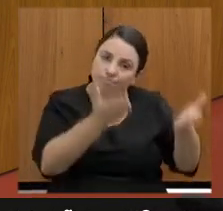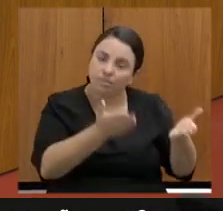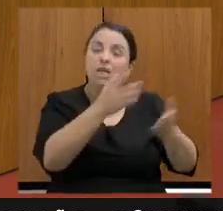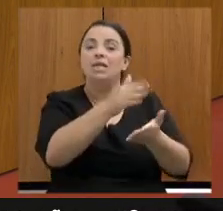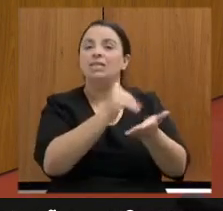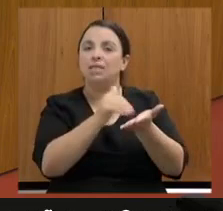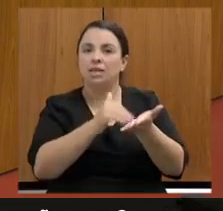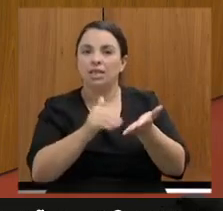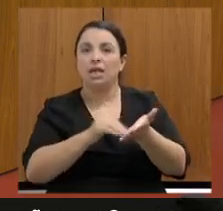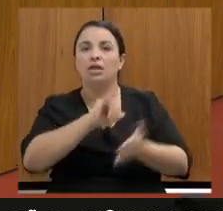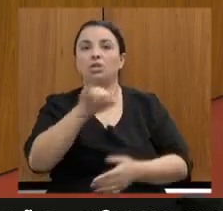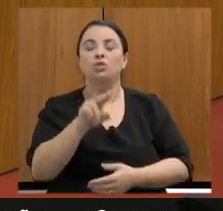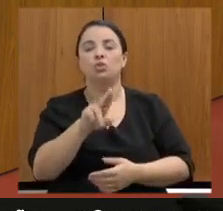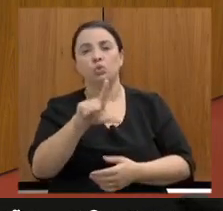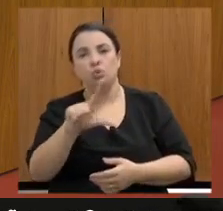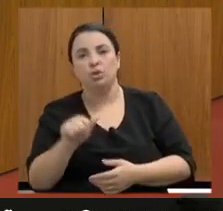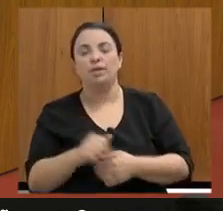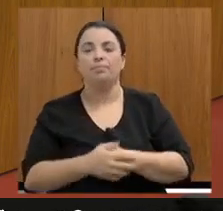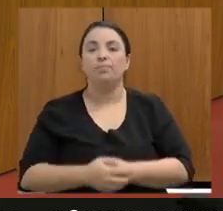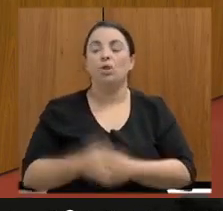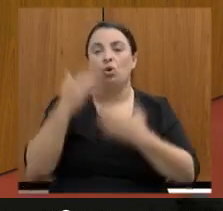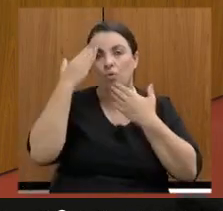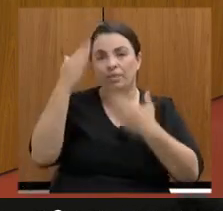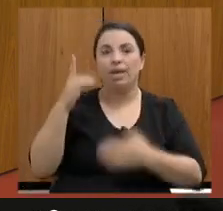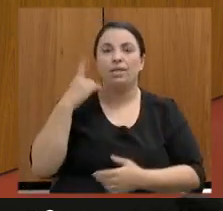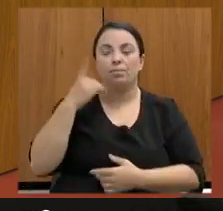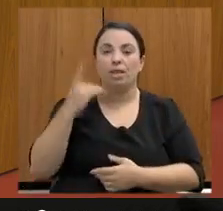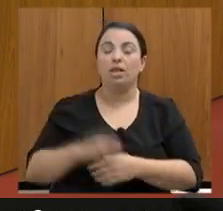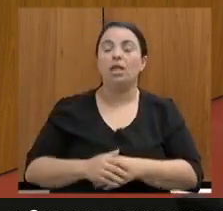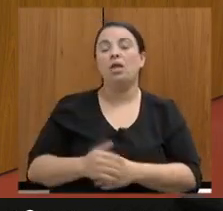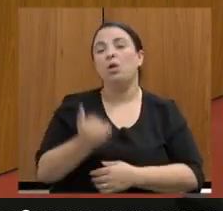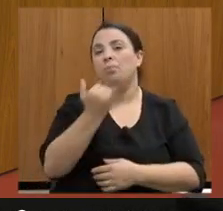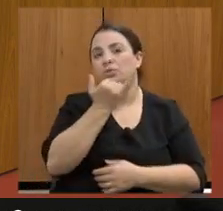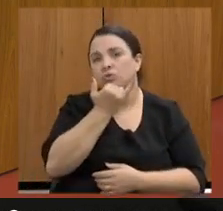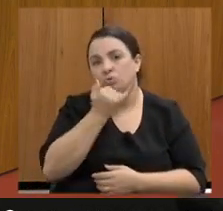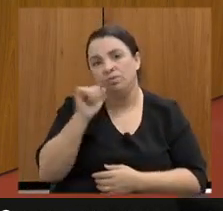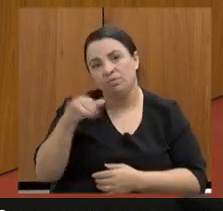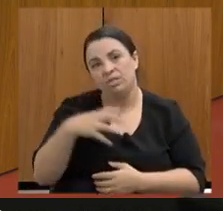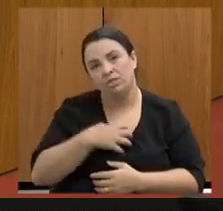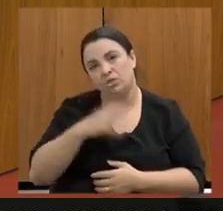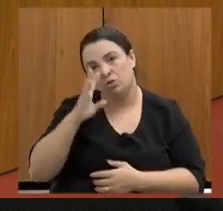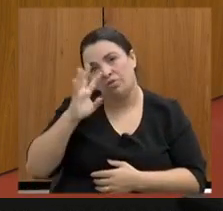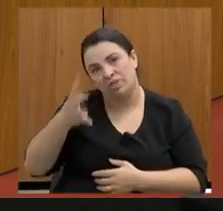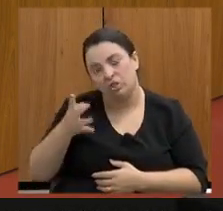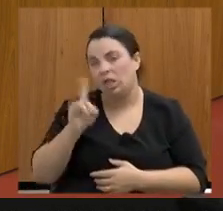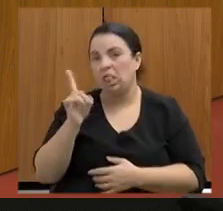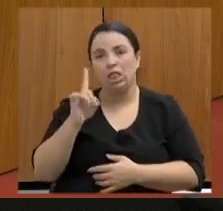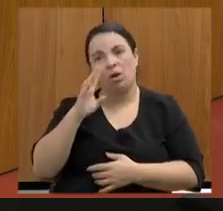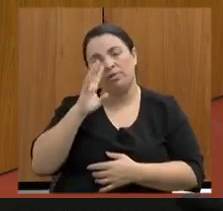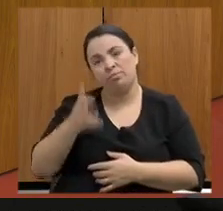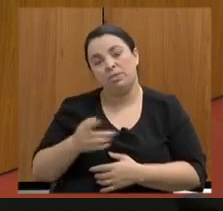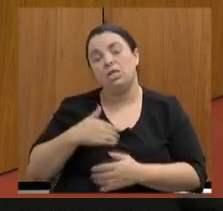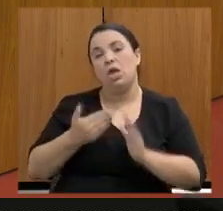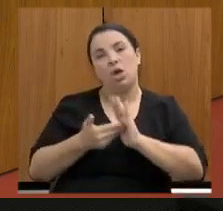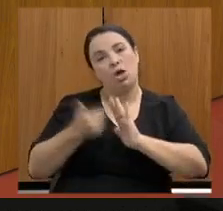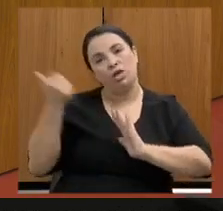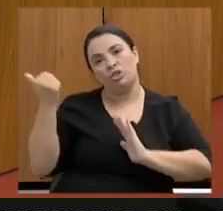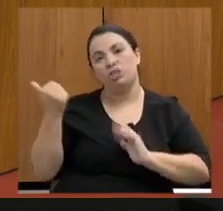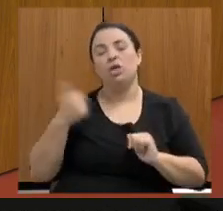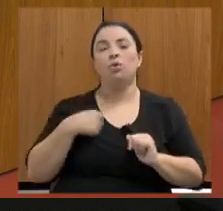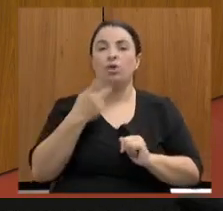a secretária Júlia Santana. Obrigada, deputada. Eu peço desculpas se a senhora se ofendeu, não era essa a minha intenção, e retiro o que